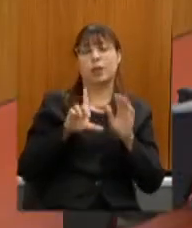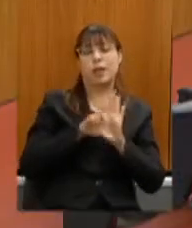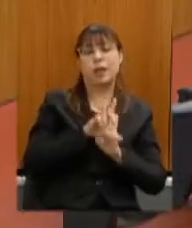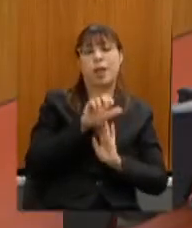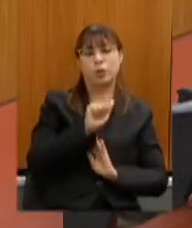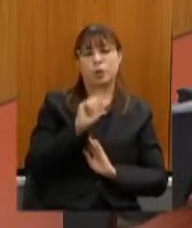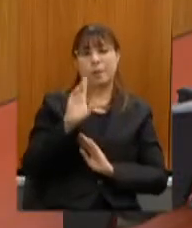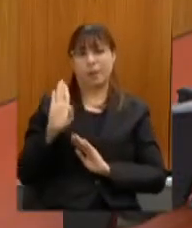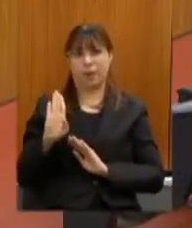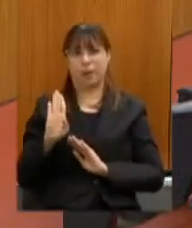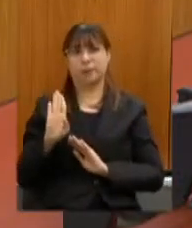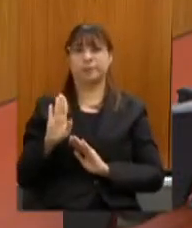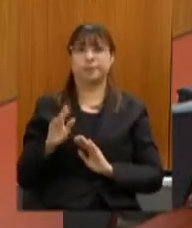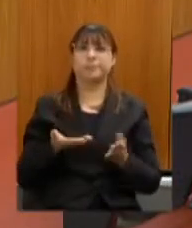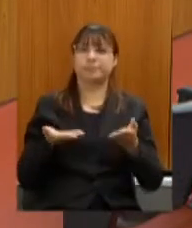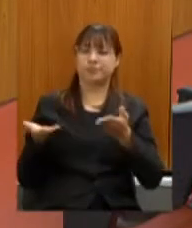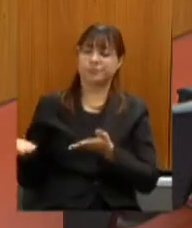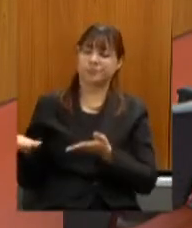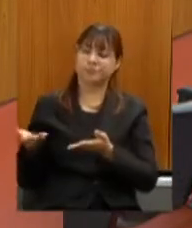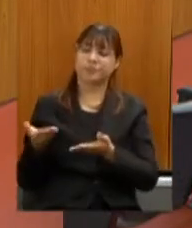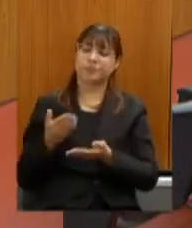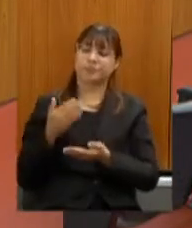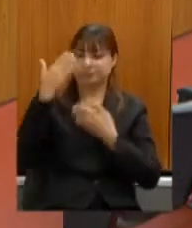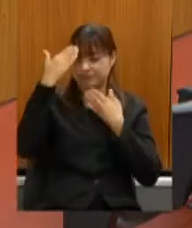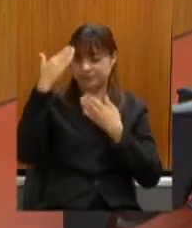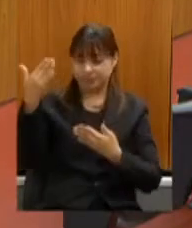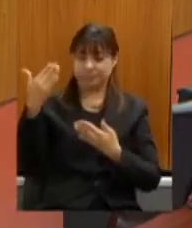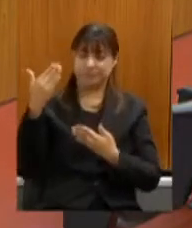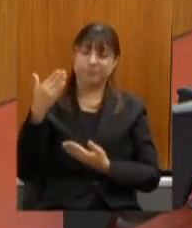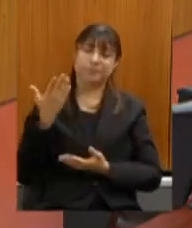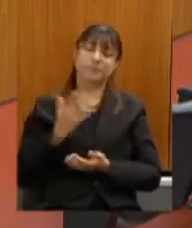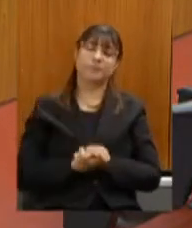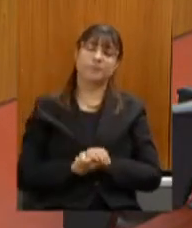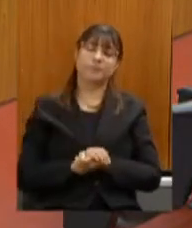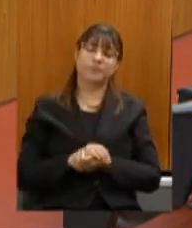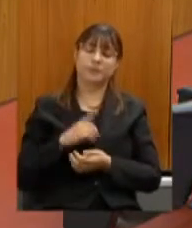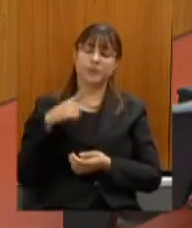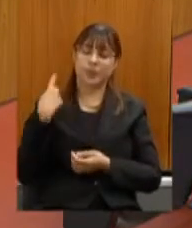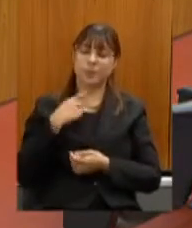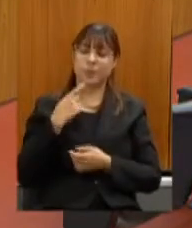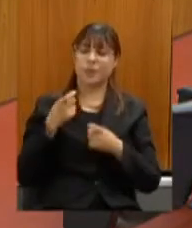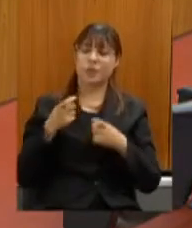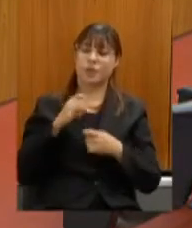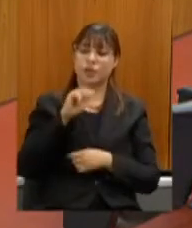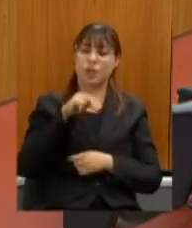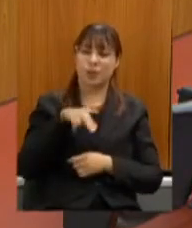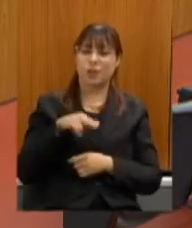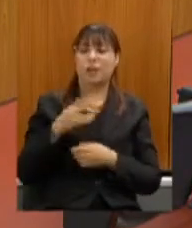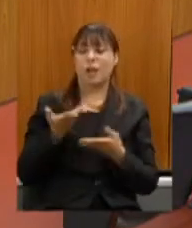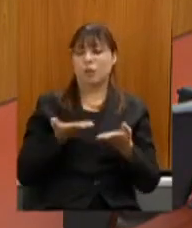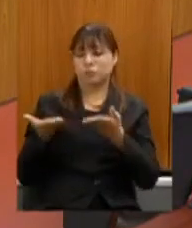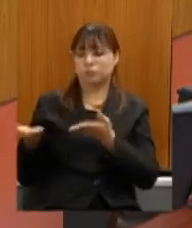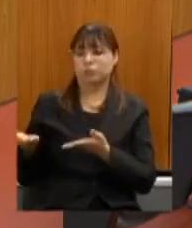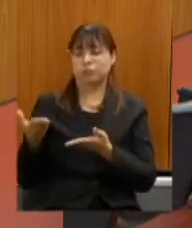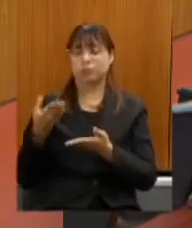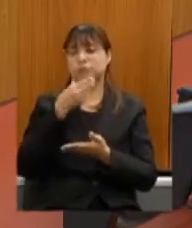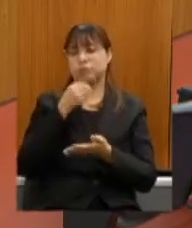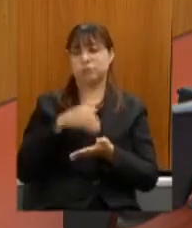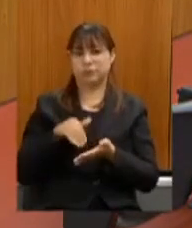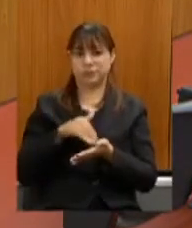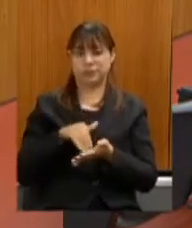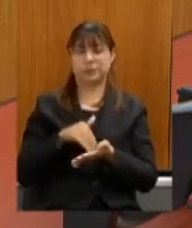descemos a participação do deputado doutor Jean Freire e com a palavra o secretário Leone Das